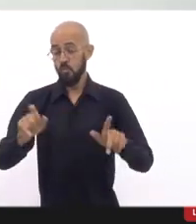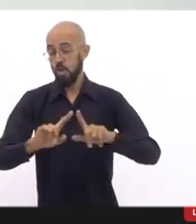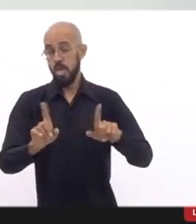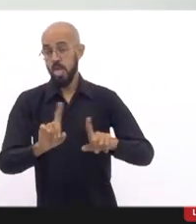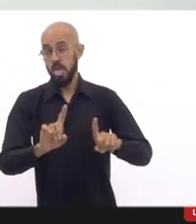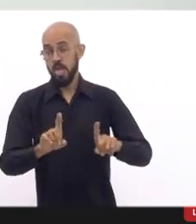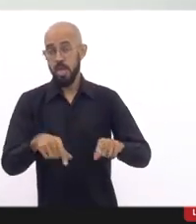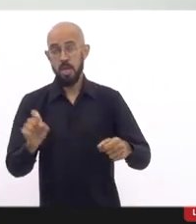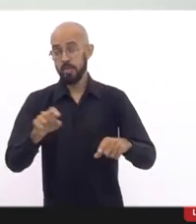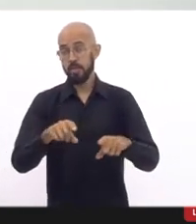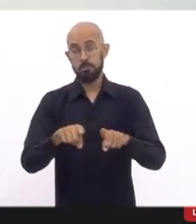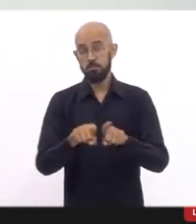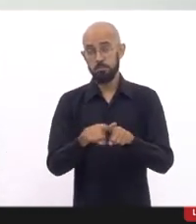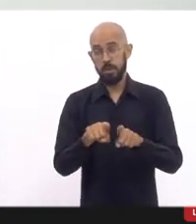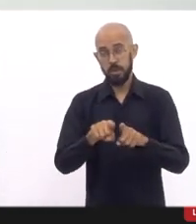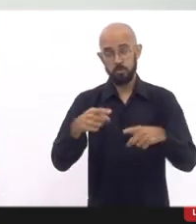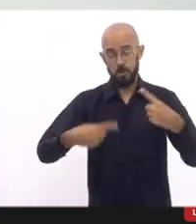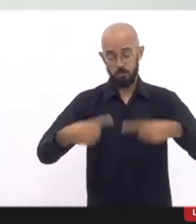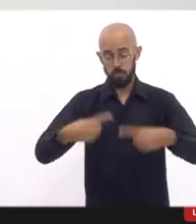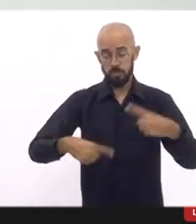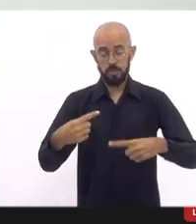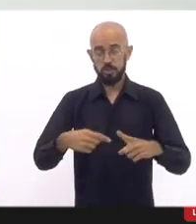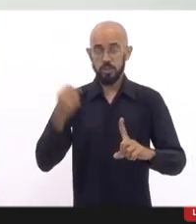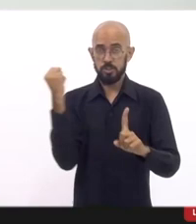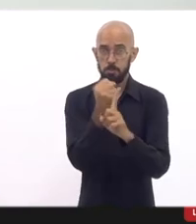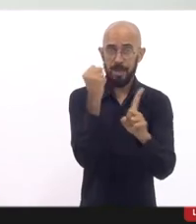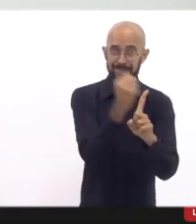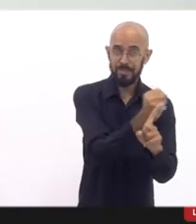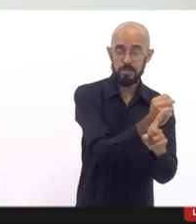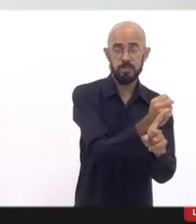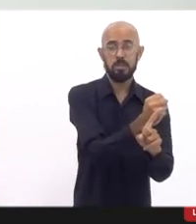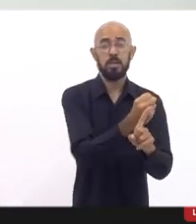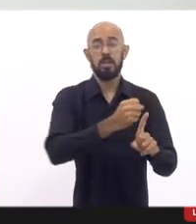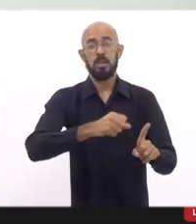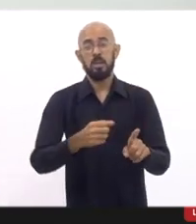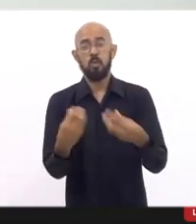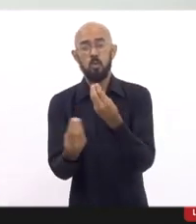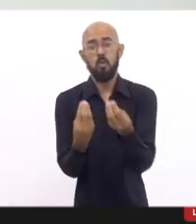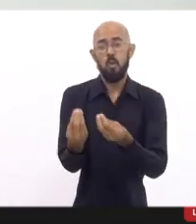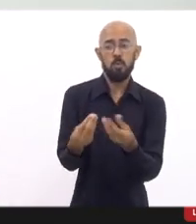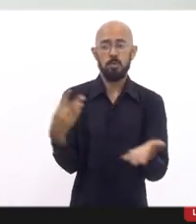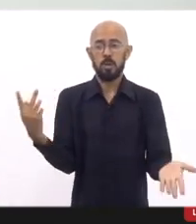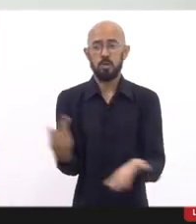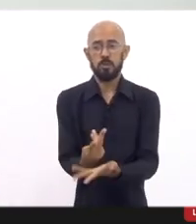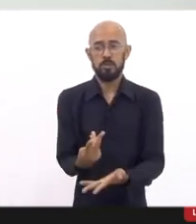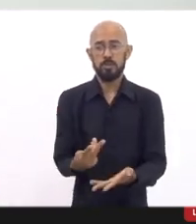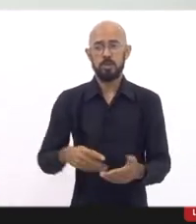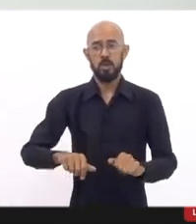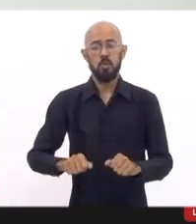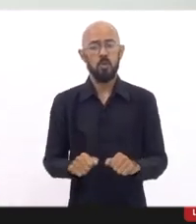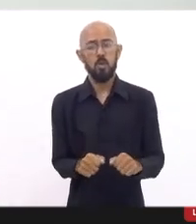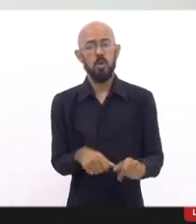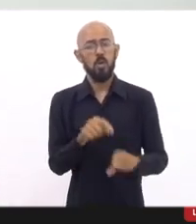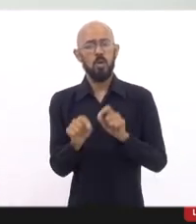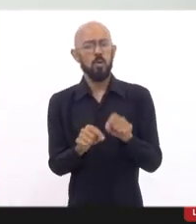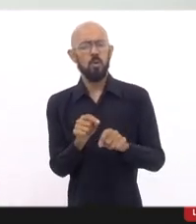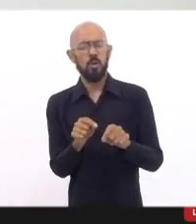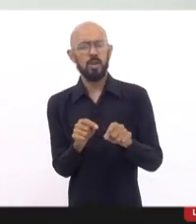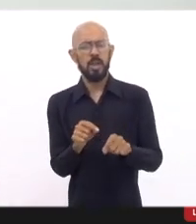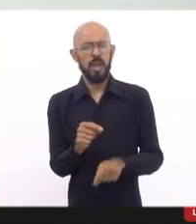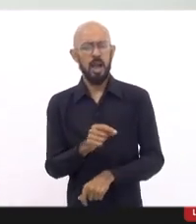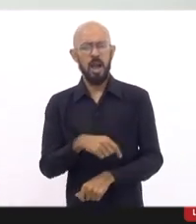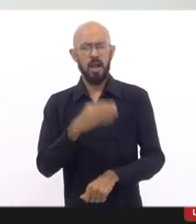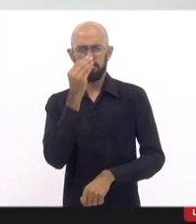linchamento, a que nível que se chegou à coisificação, à desumanização